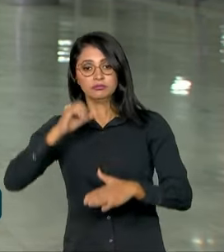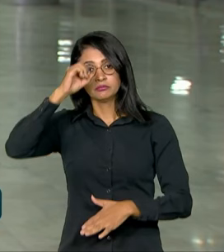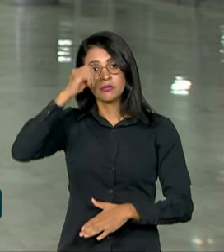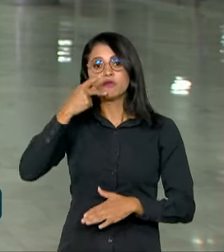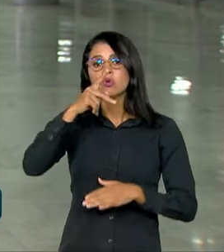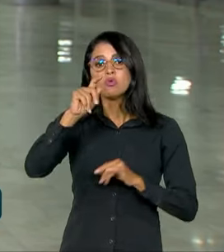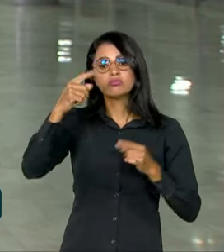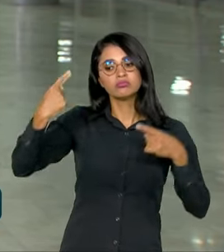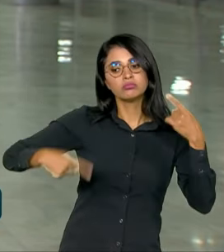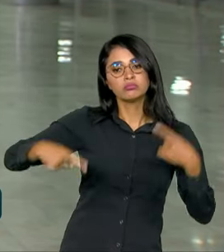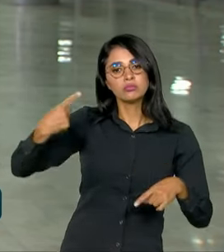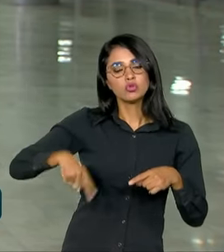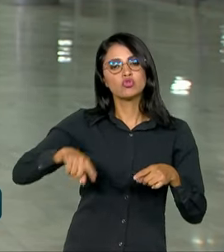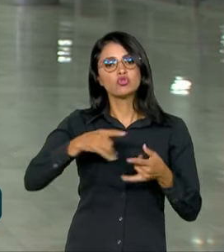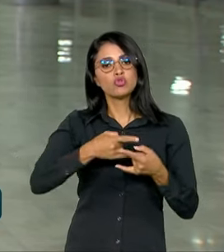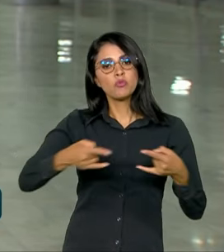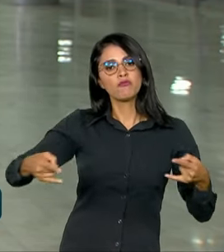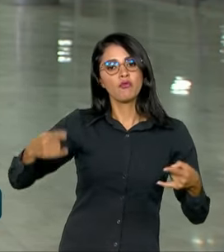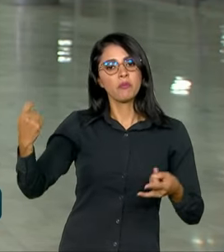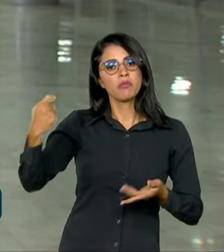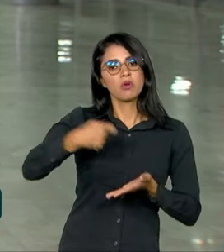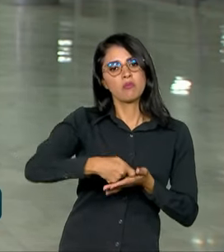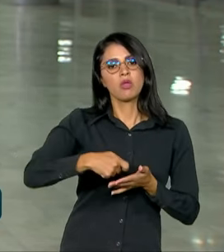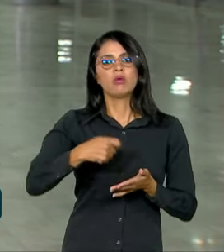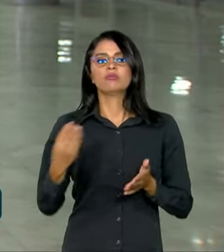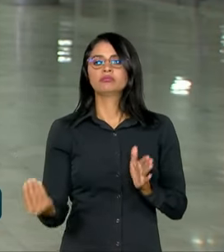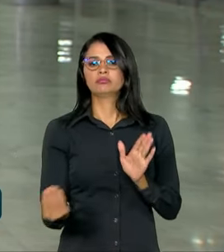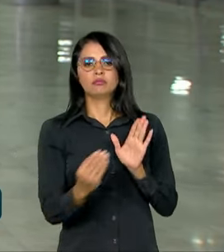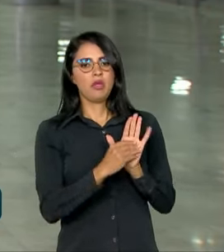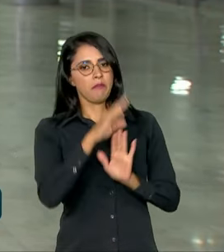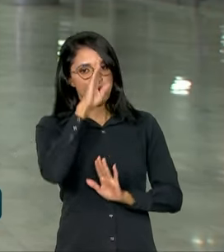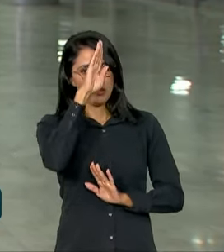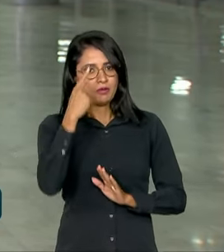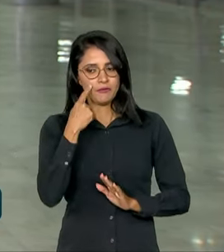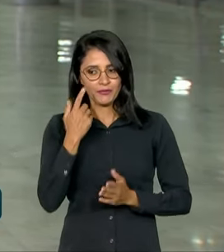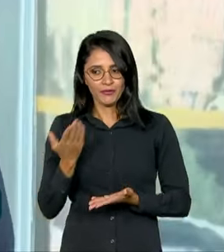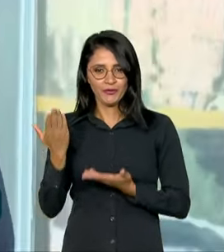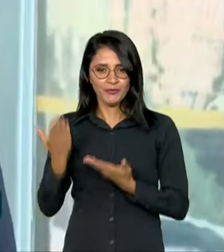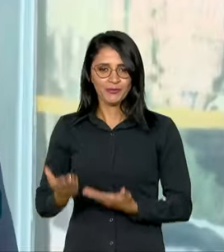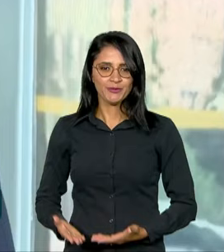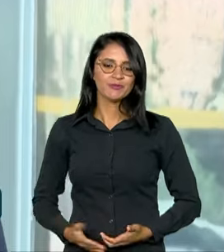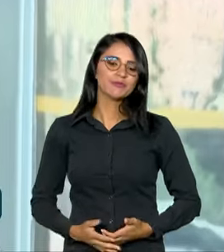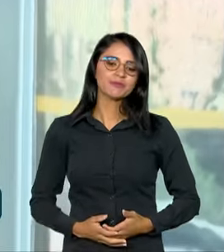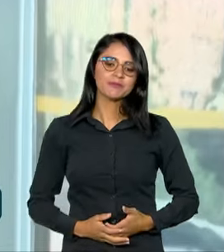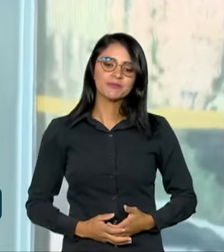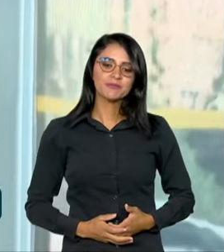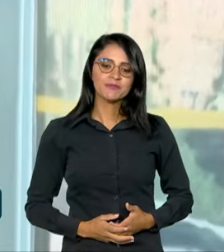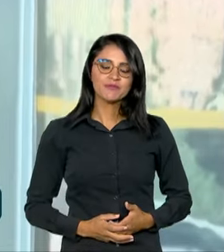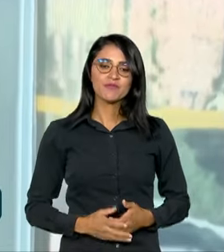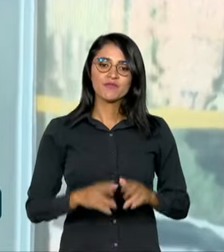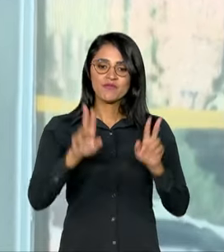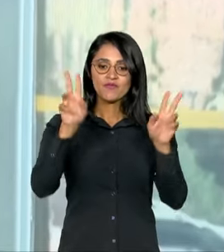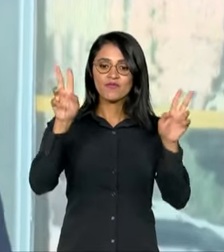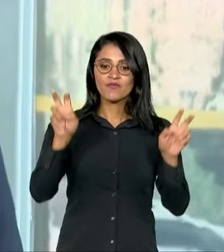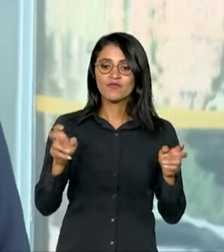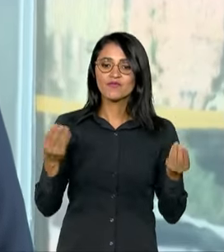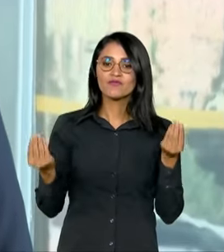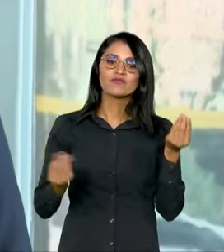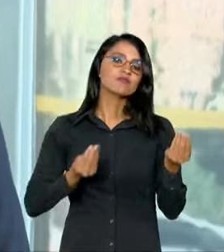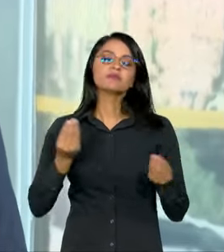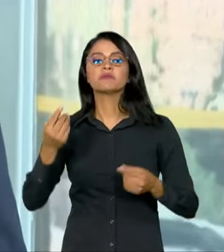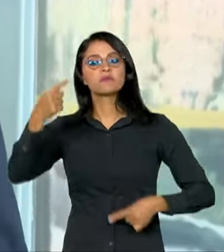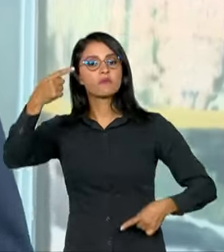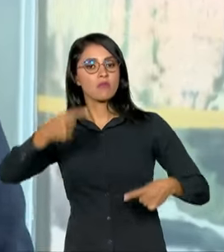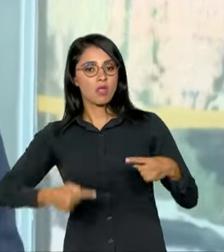reoneração da folha de pagamento está na agenda prioritária do governo. Vamos ouvi-lo. Em relação ao